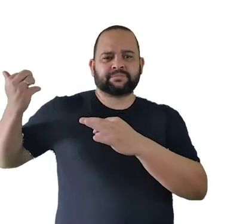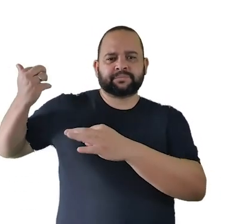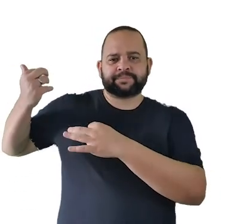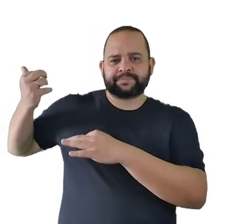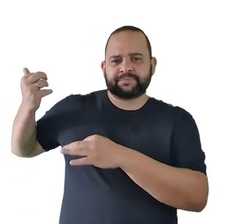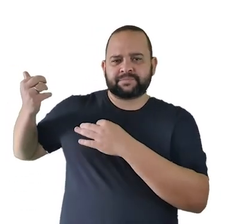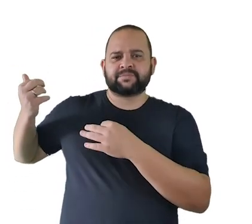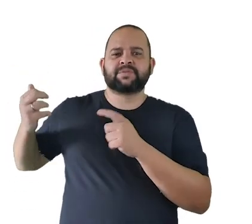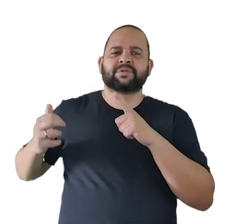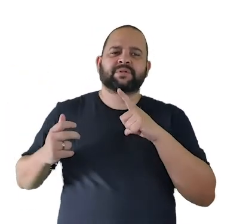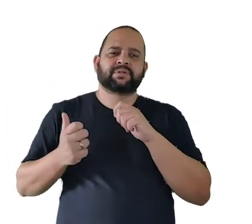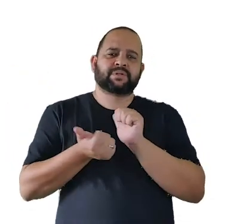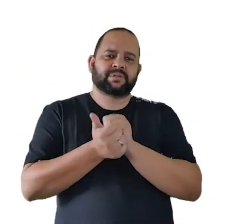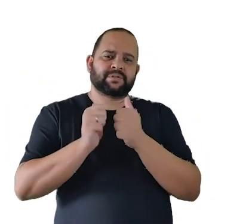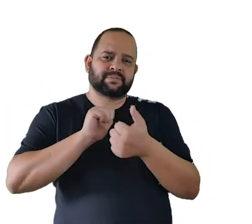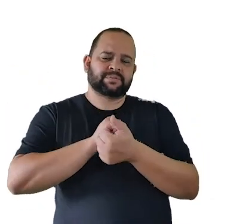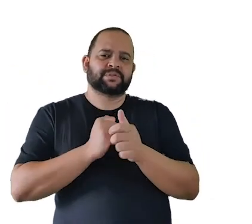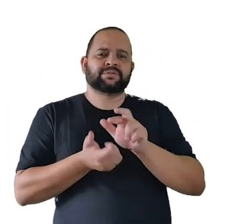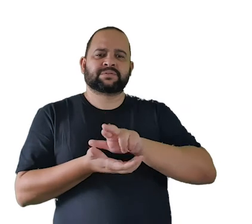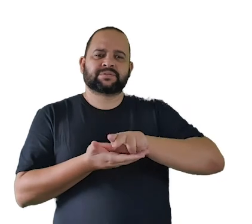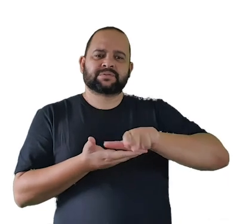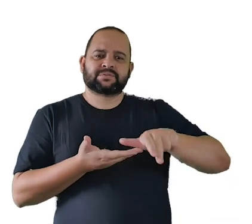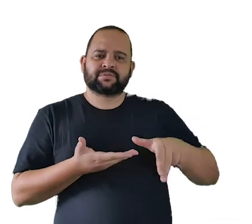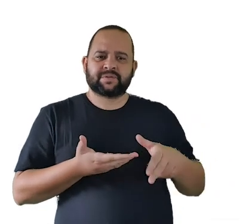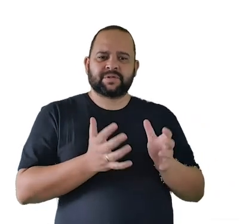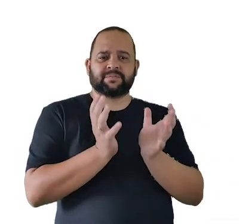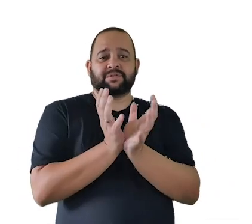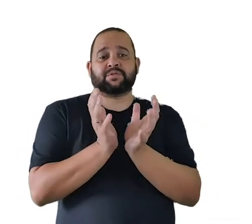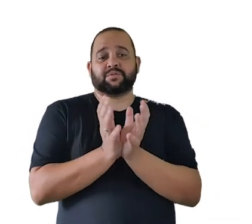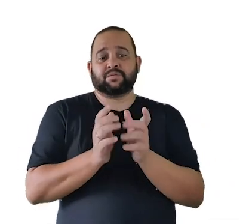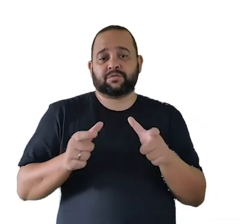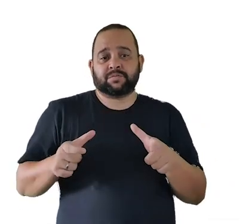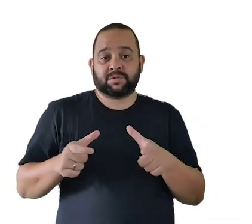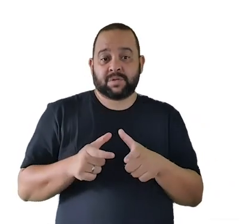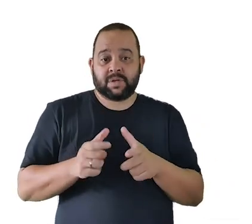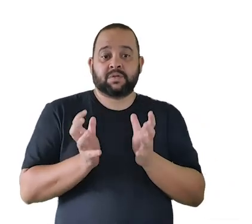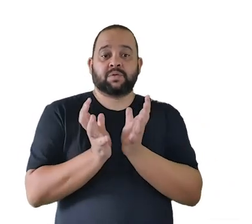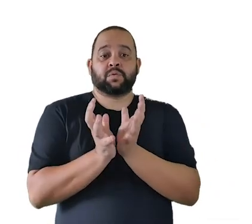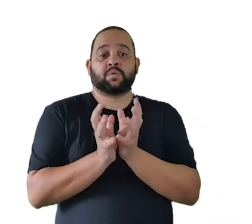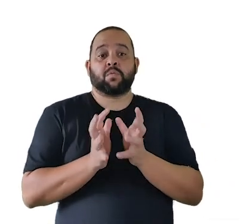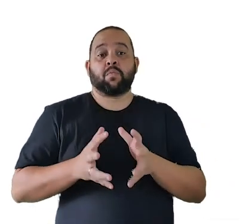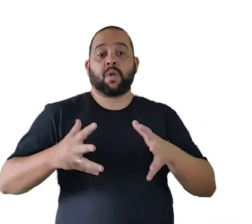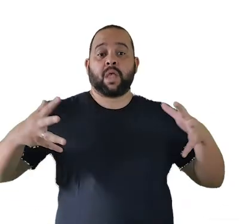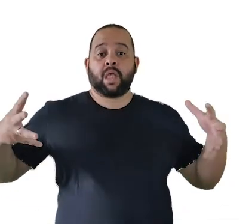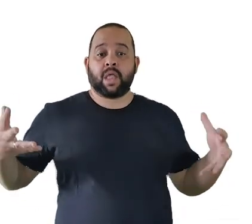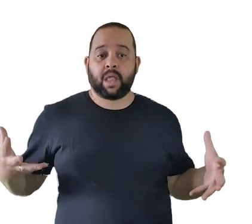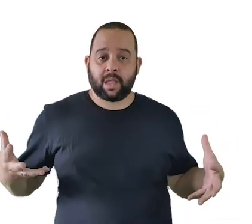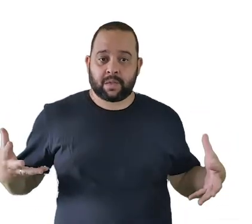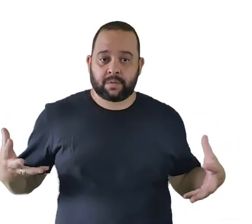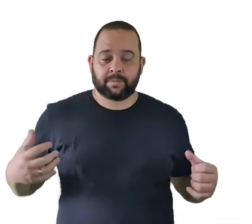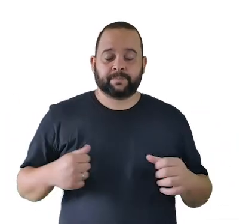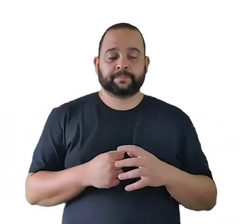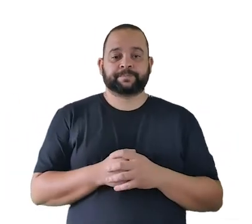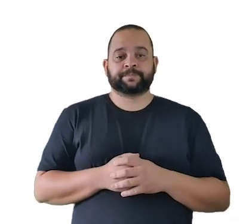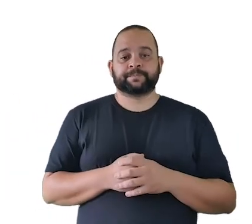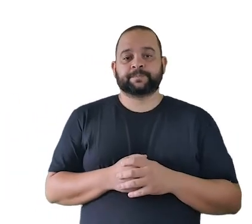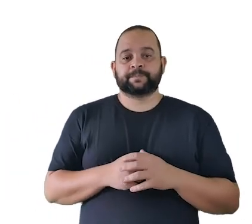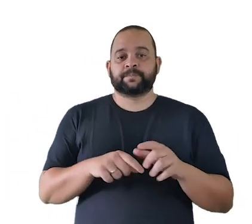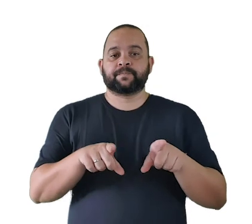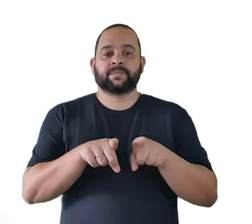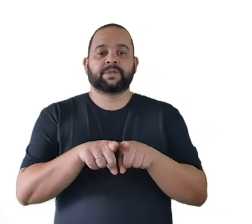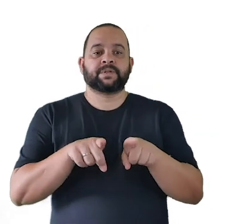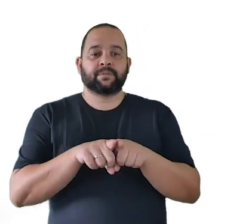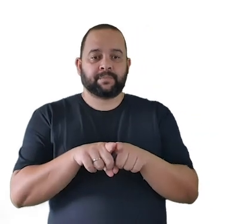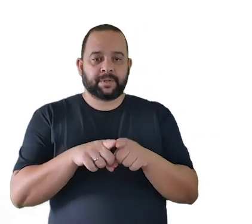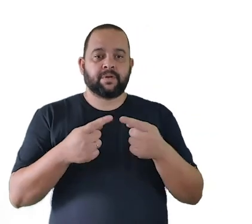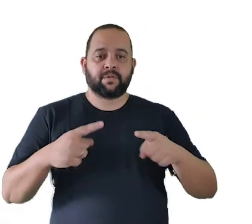formas de arranjo dela para pequenos grupos grandes grupos instrumentos solistas e é também uma